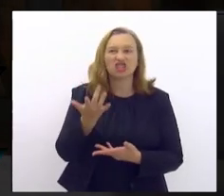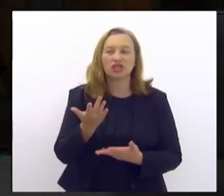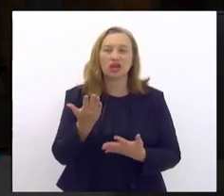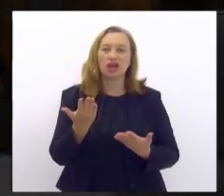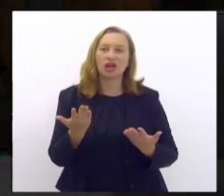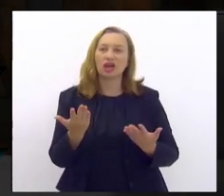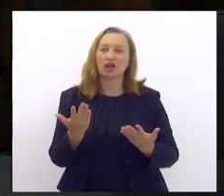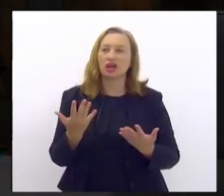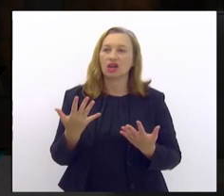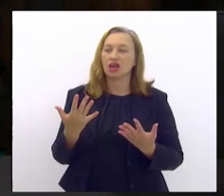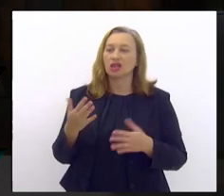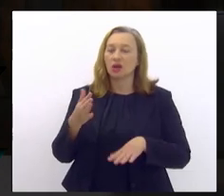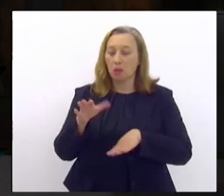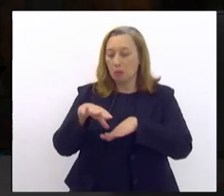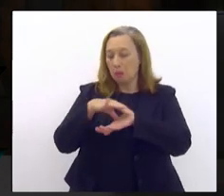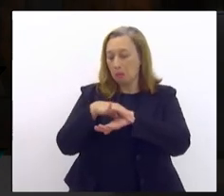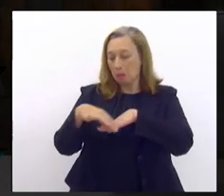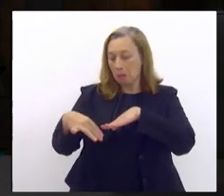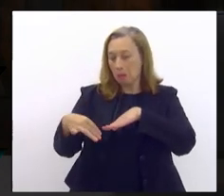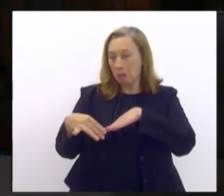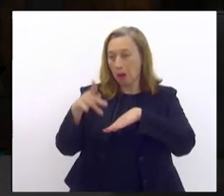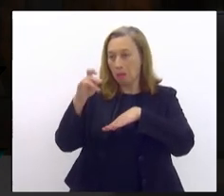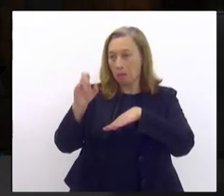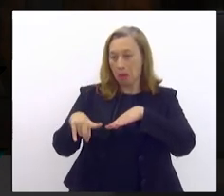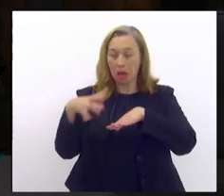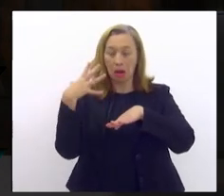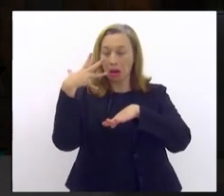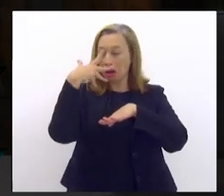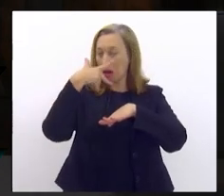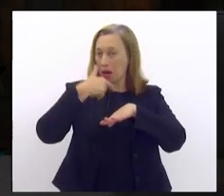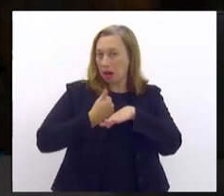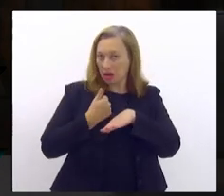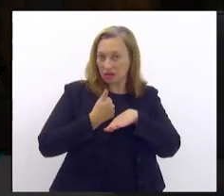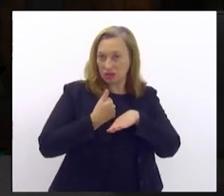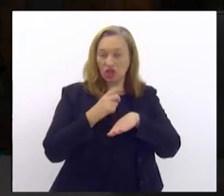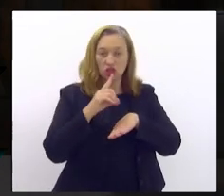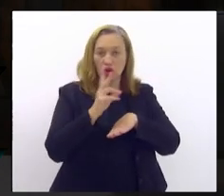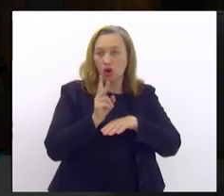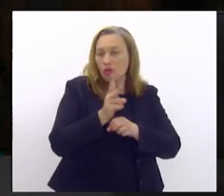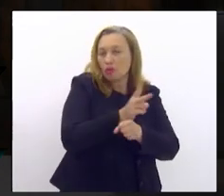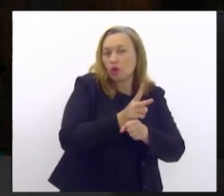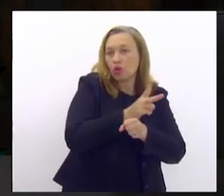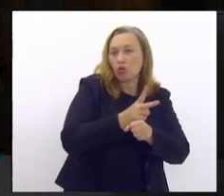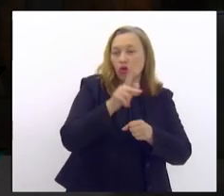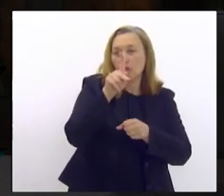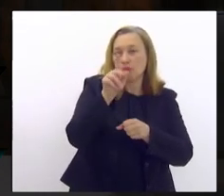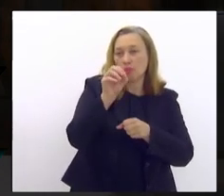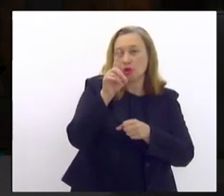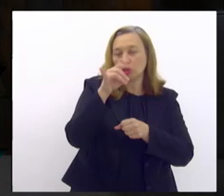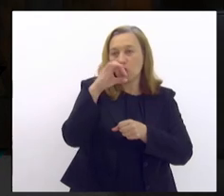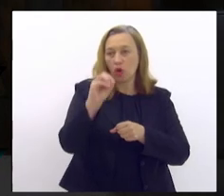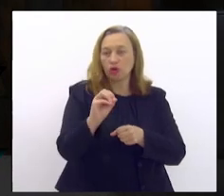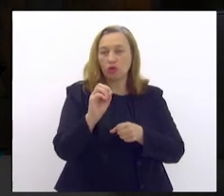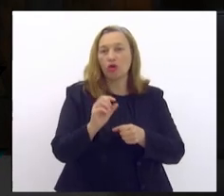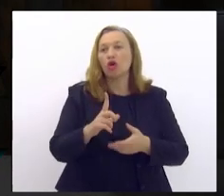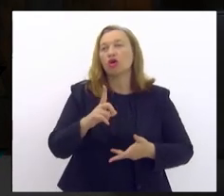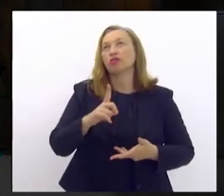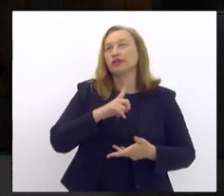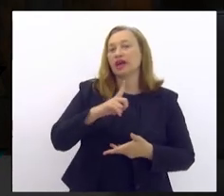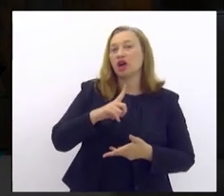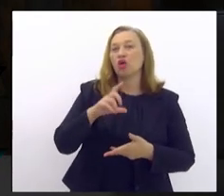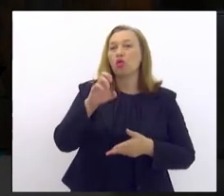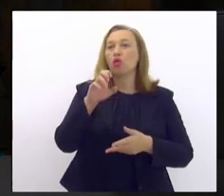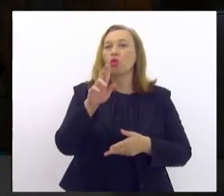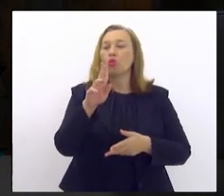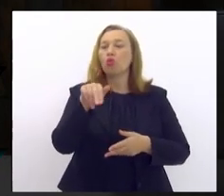a questão de ter um pé bonito, ou só procura também o podólogo quando está com aquela unha encravada que está machucando, um